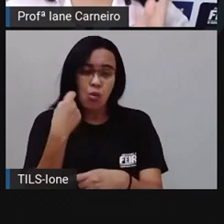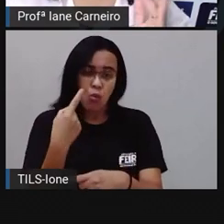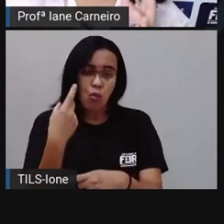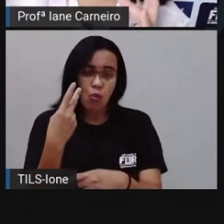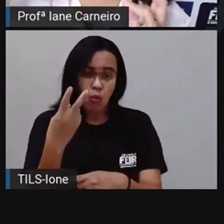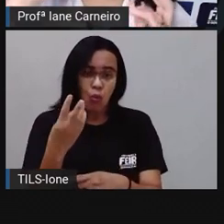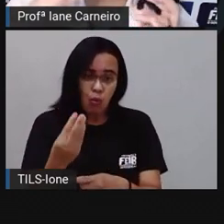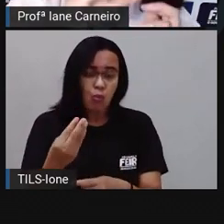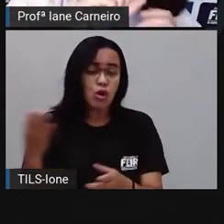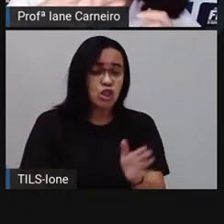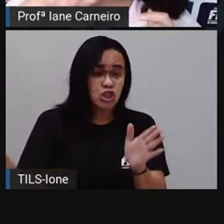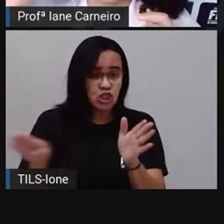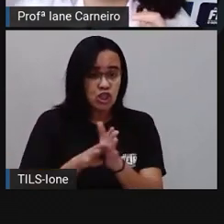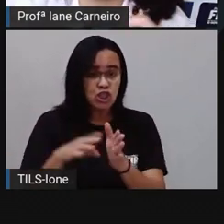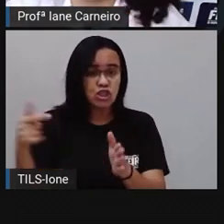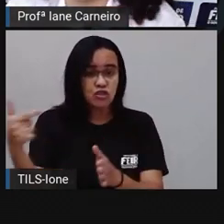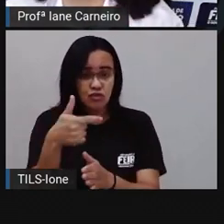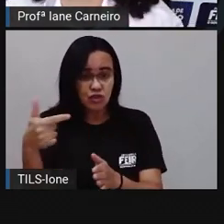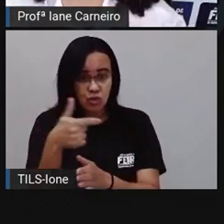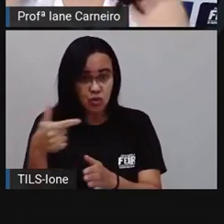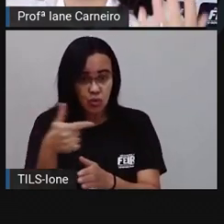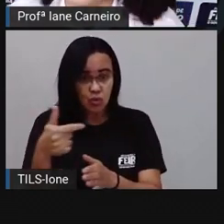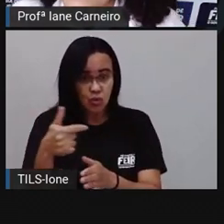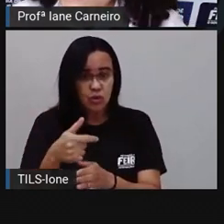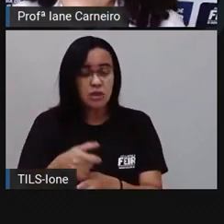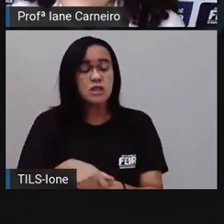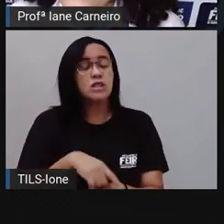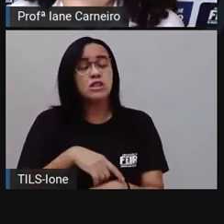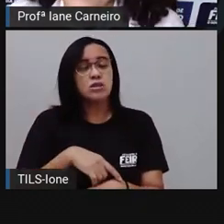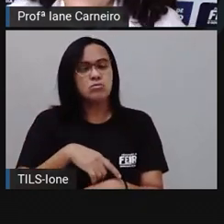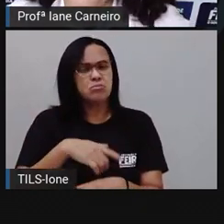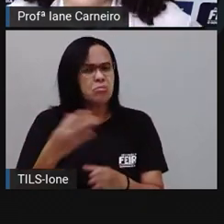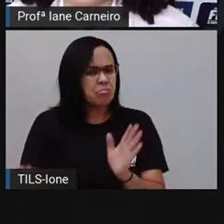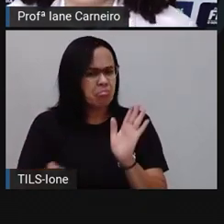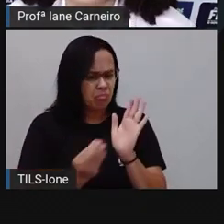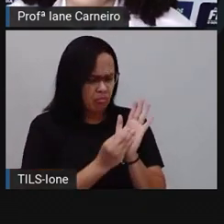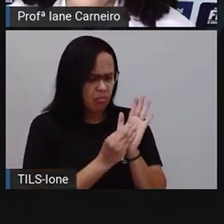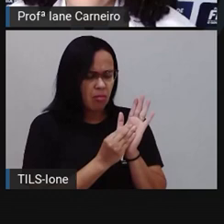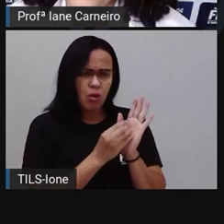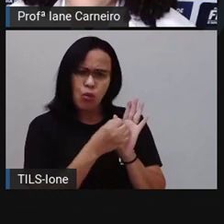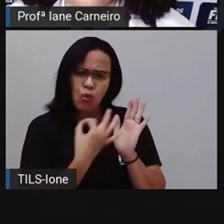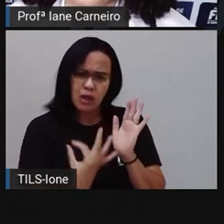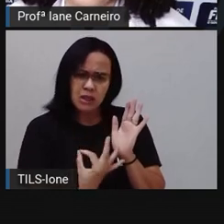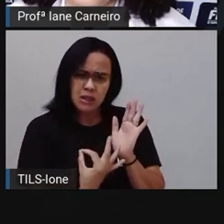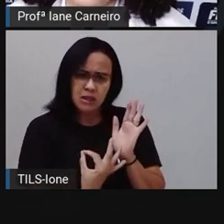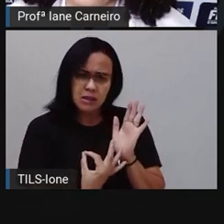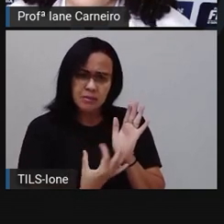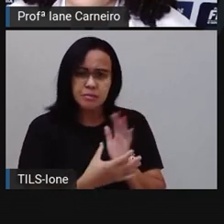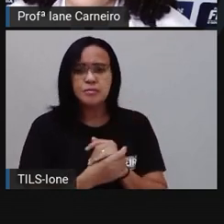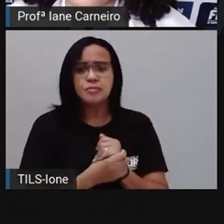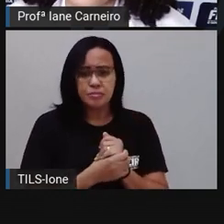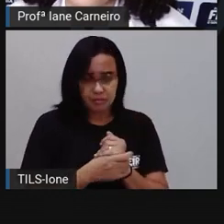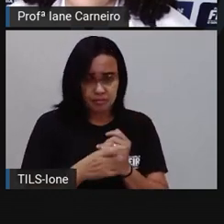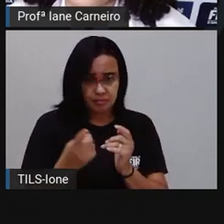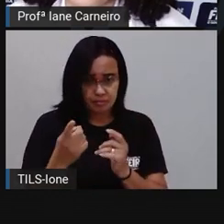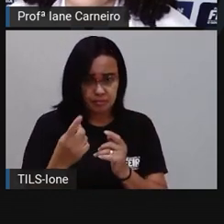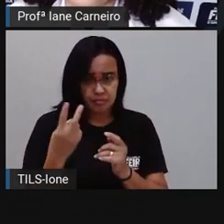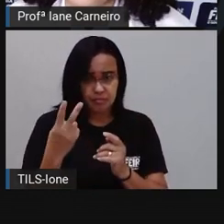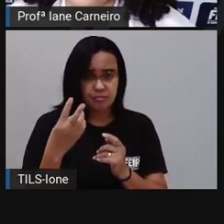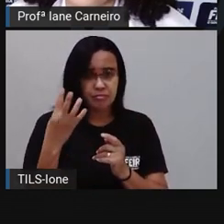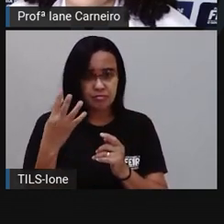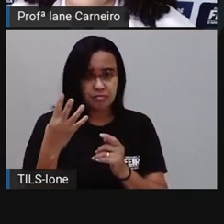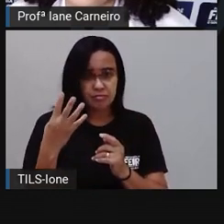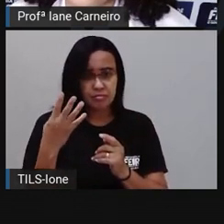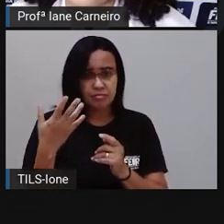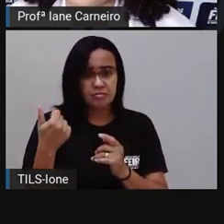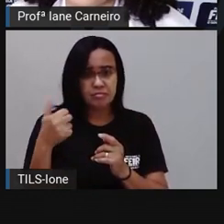22, a gente volta e sai contando quantos a gente acrescentou. Vamos lá? Então, 12, 13, 14,